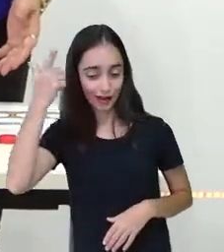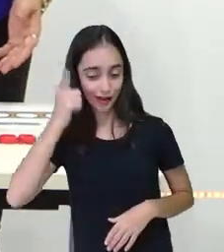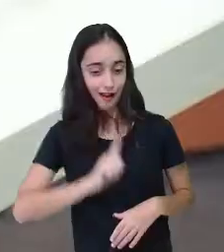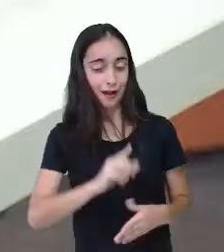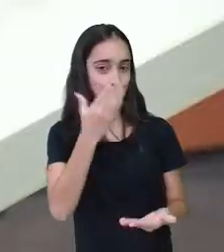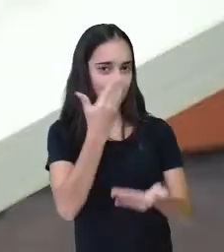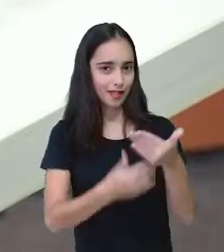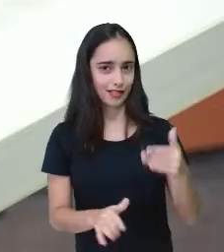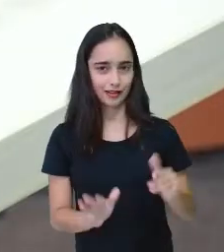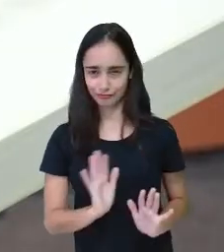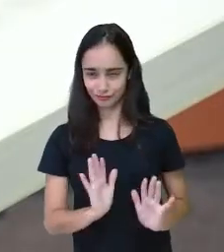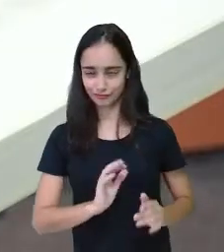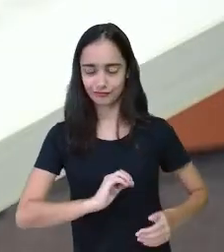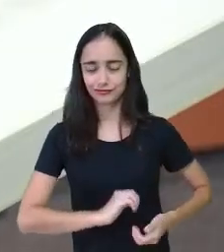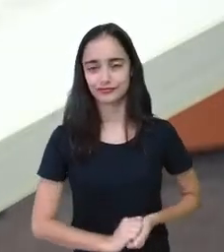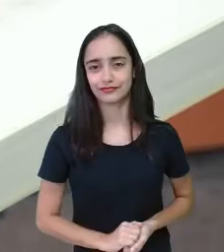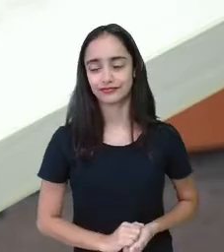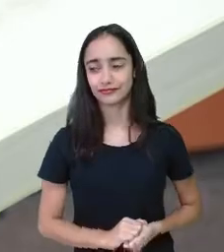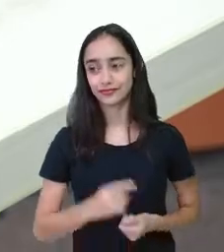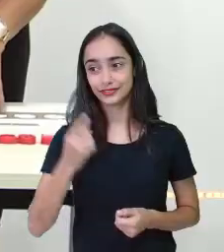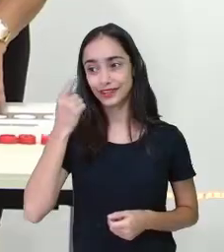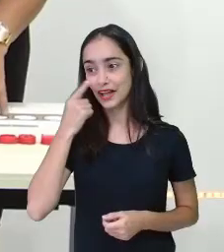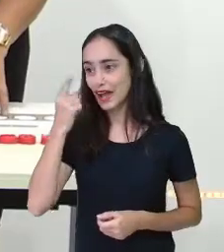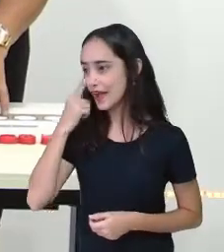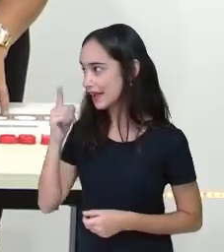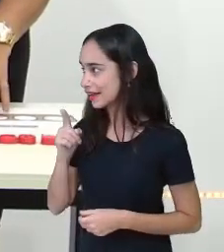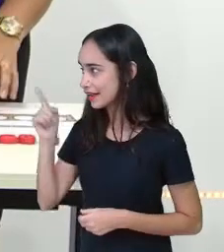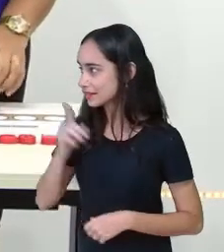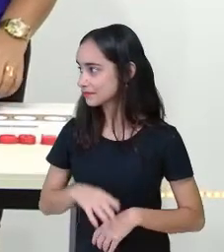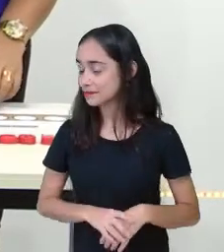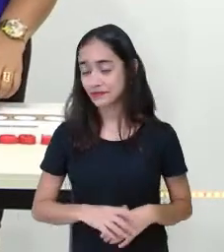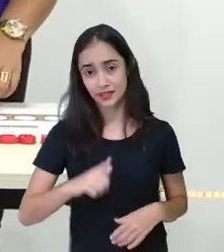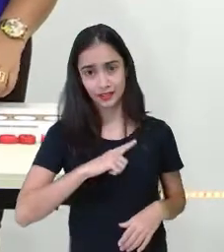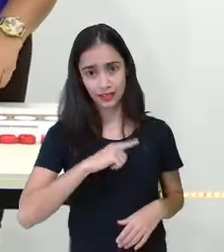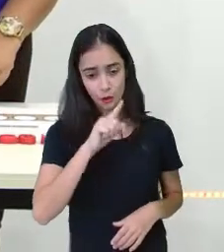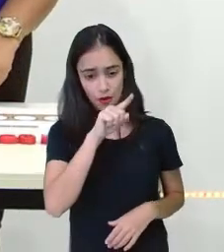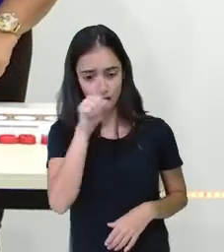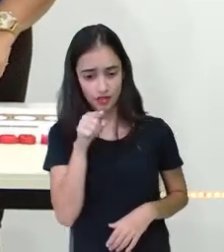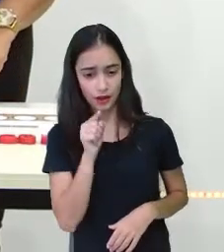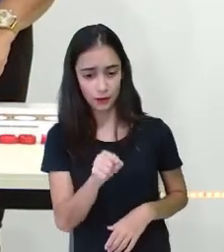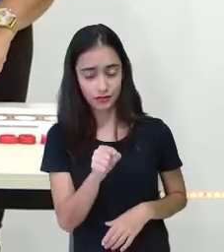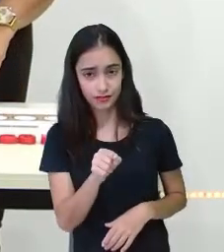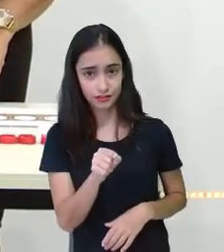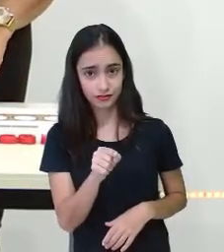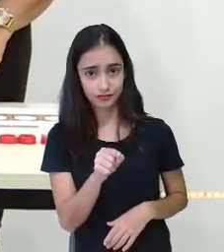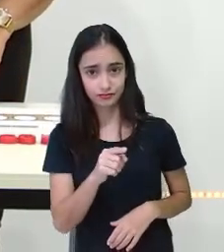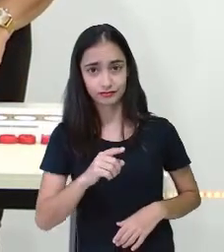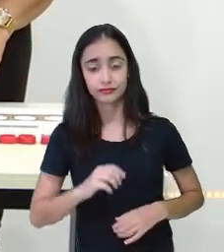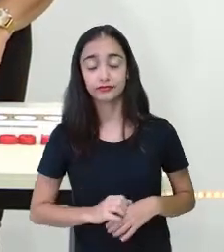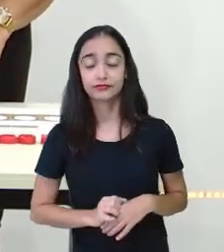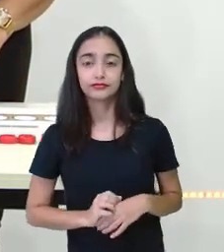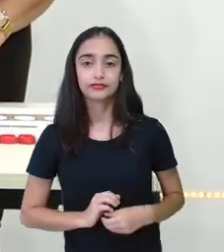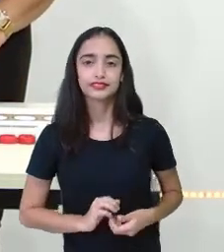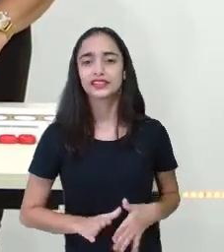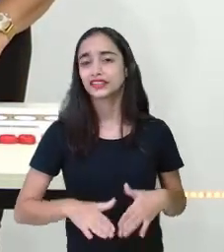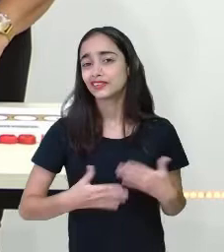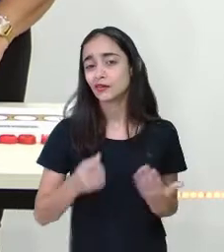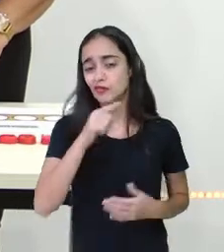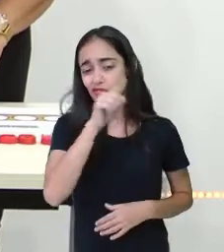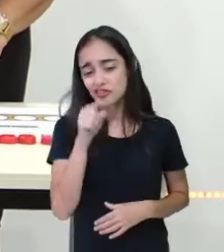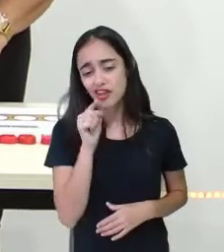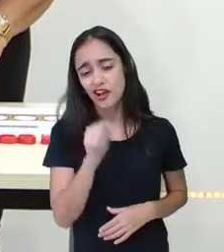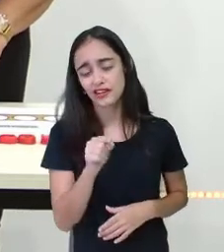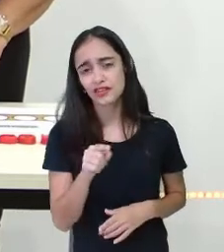Aí, na interrogação, né? Que aqui seria o número 6, como o total é 5, então eu cobri o número 6. E aqui, na interrogação,